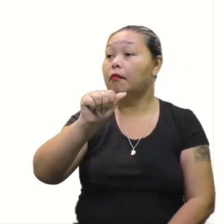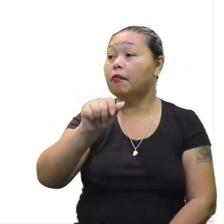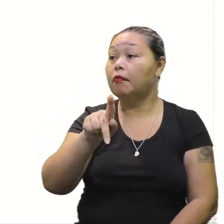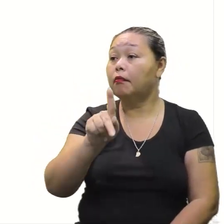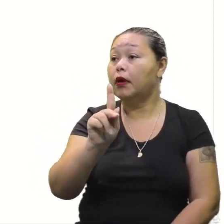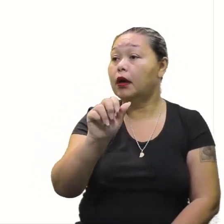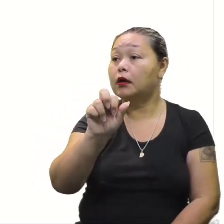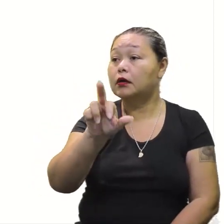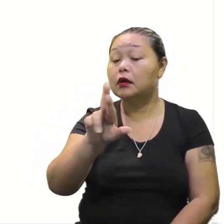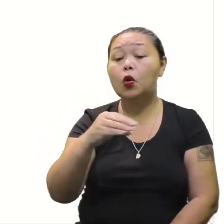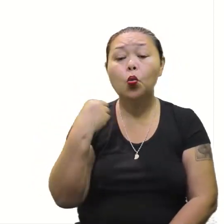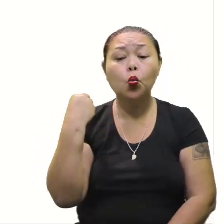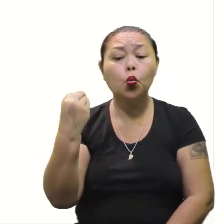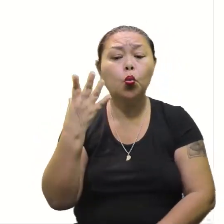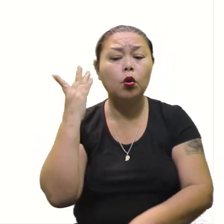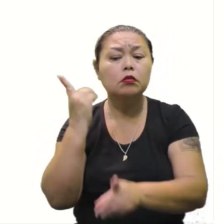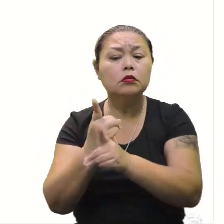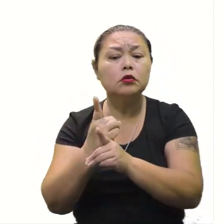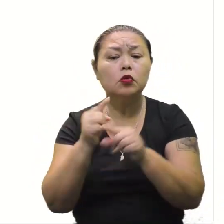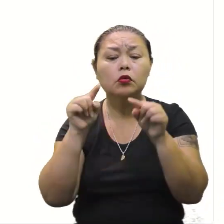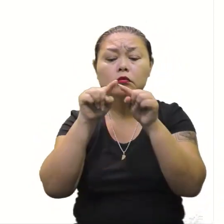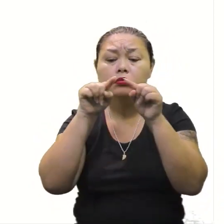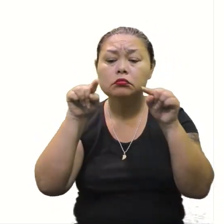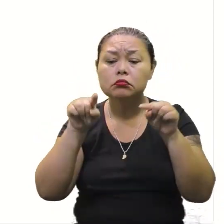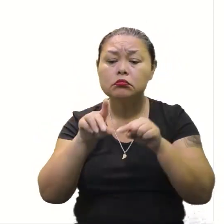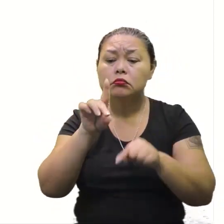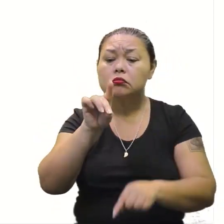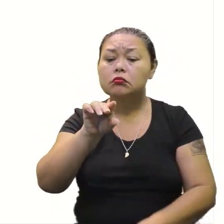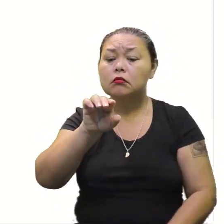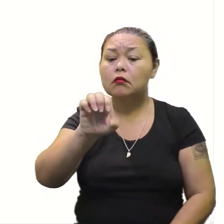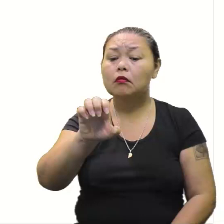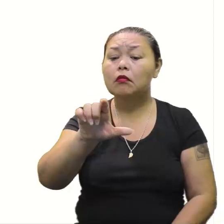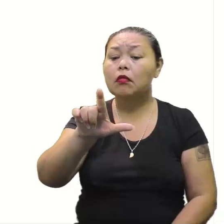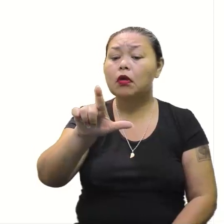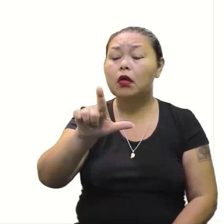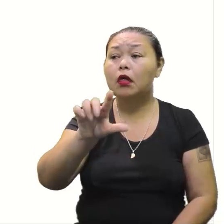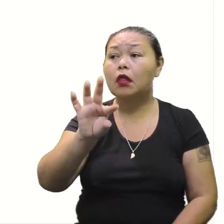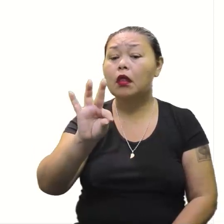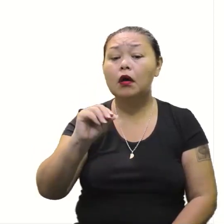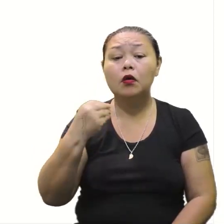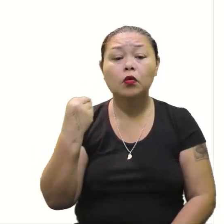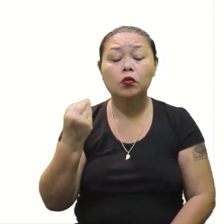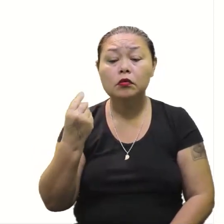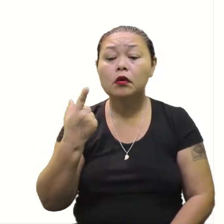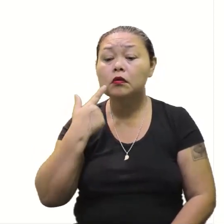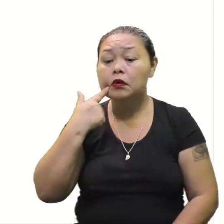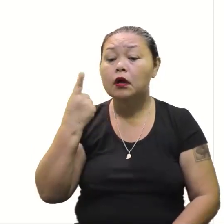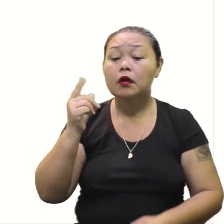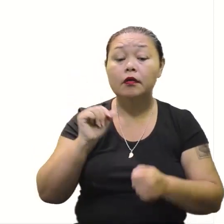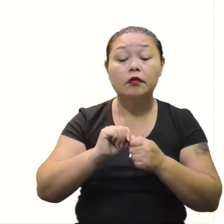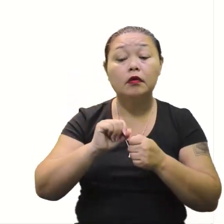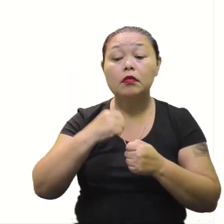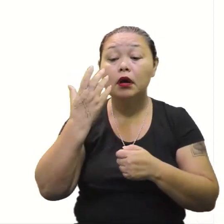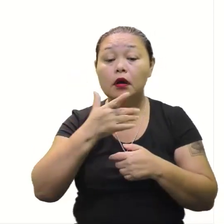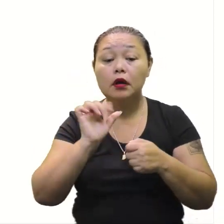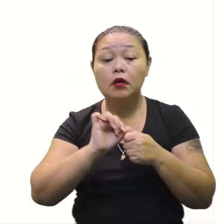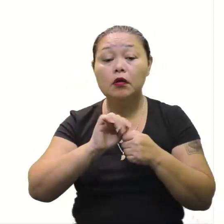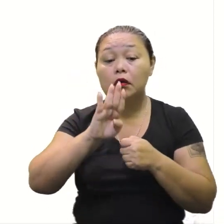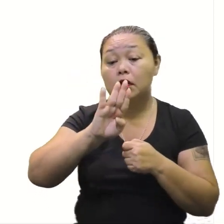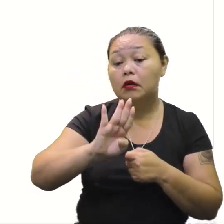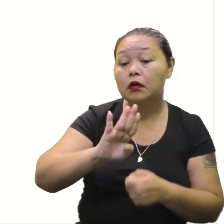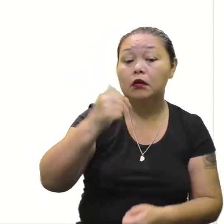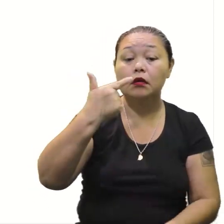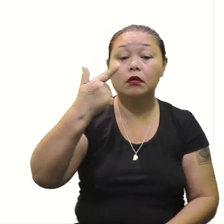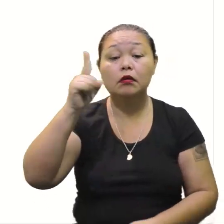esse delta, professor? E aí também temos uma fórmula, não temos? E aí vamos cantar uma musiquinha? É assim, ó. B ao